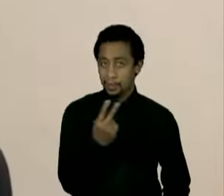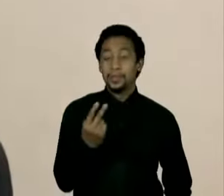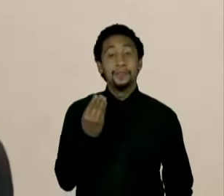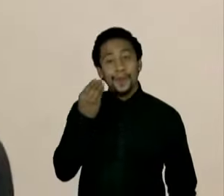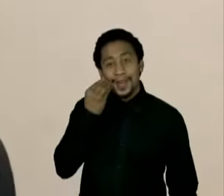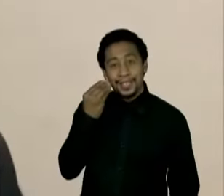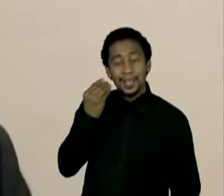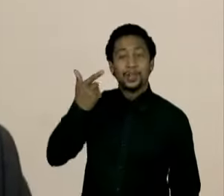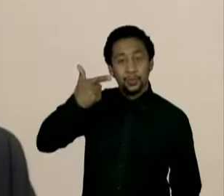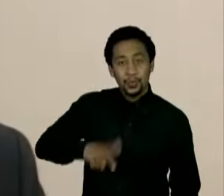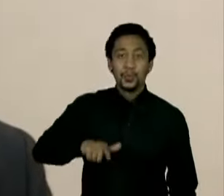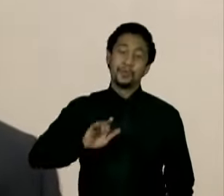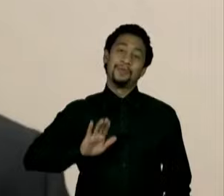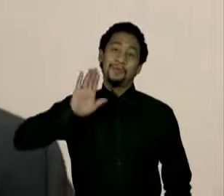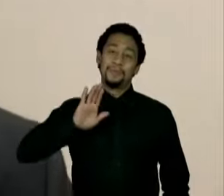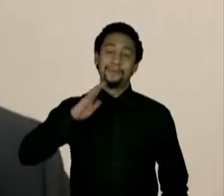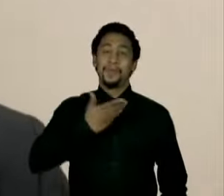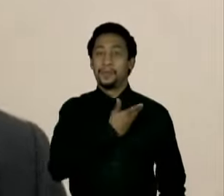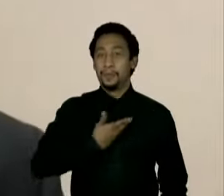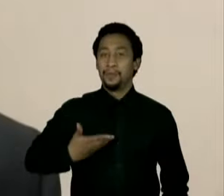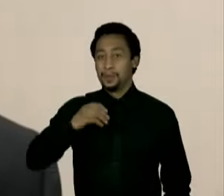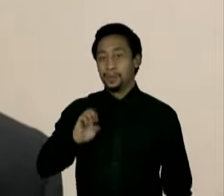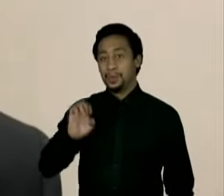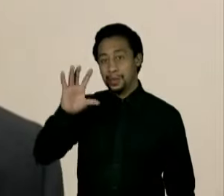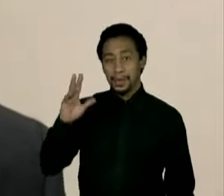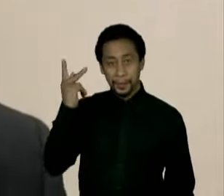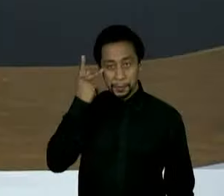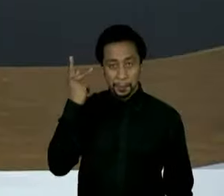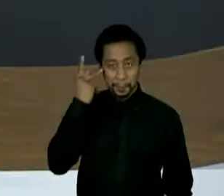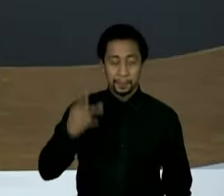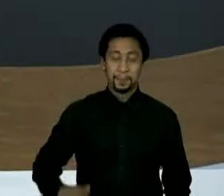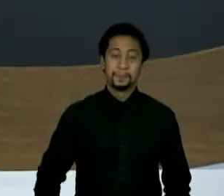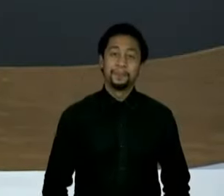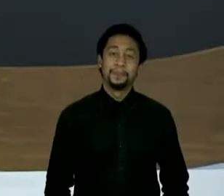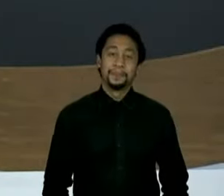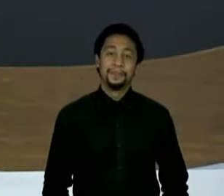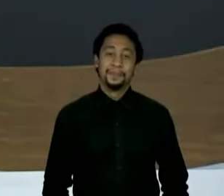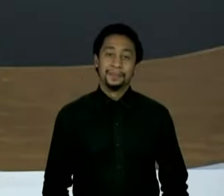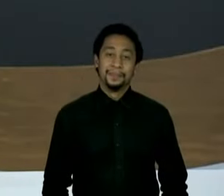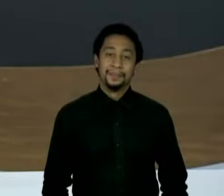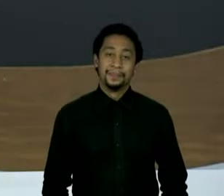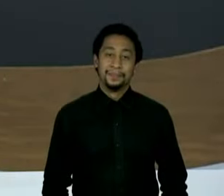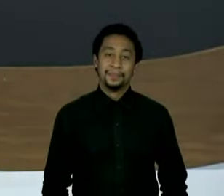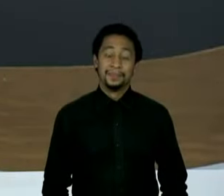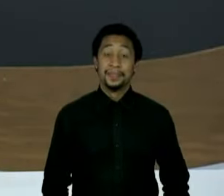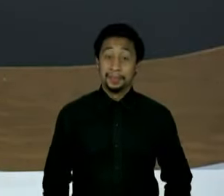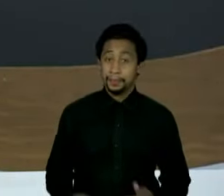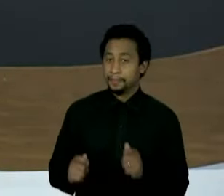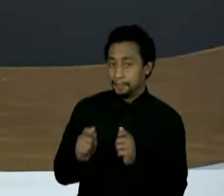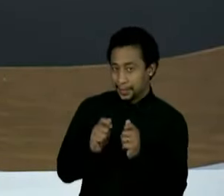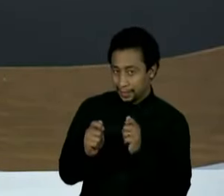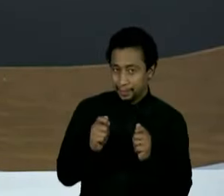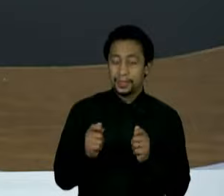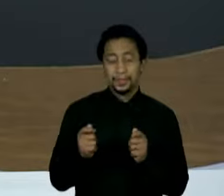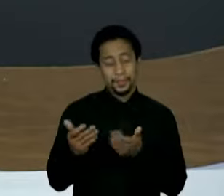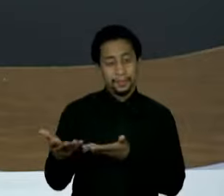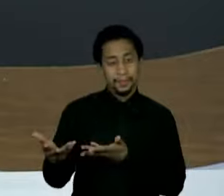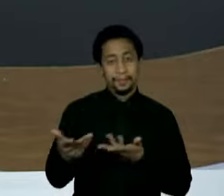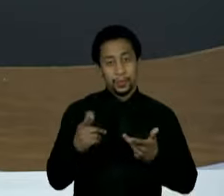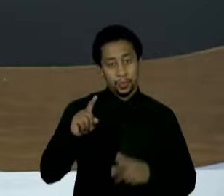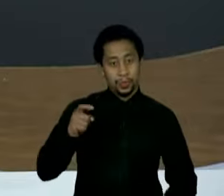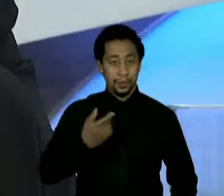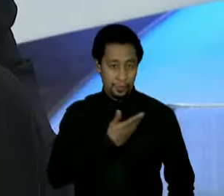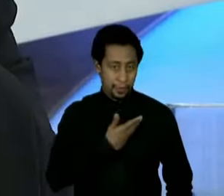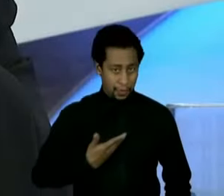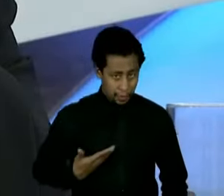para disputar novamente o governo do Estado de São Paulo. Para entrevistar o ex-governador Márcio França,